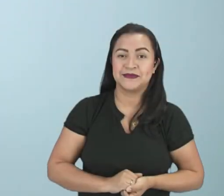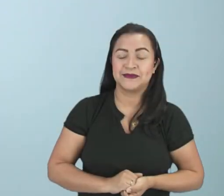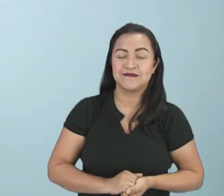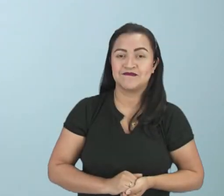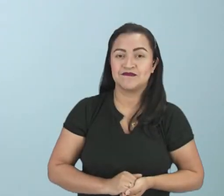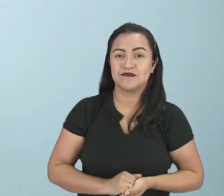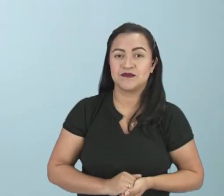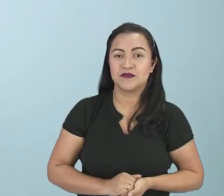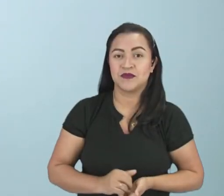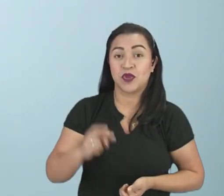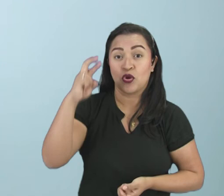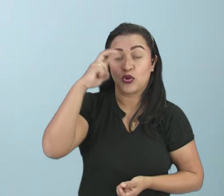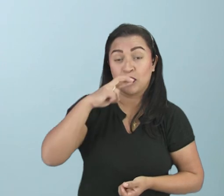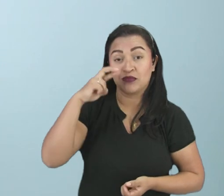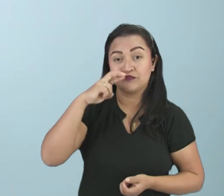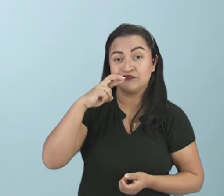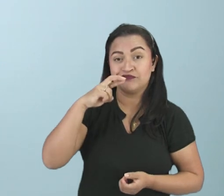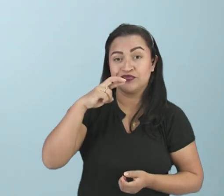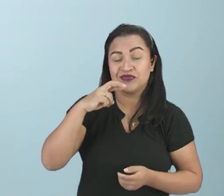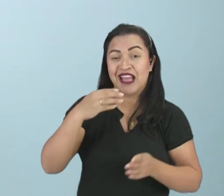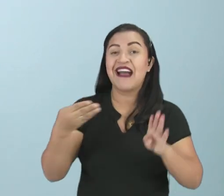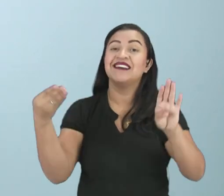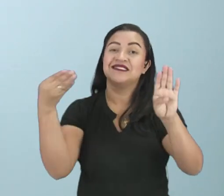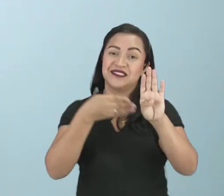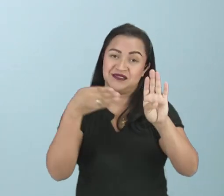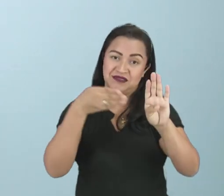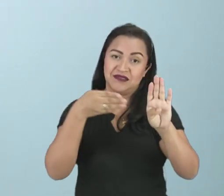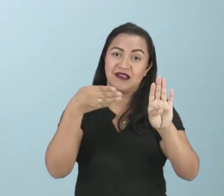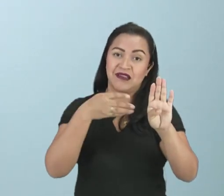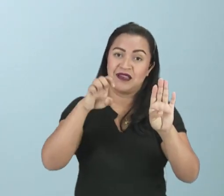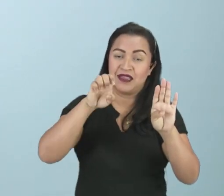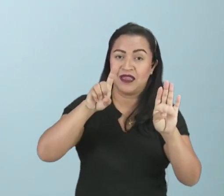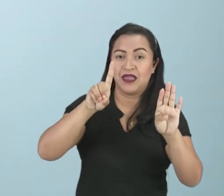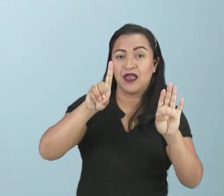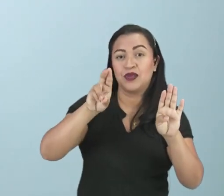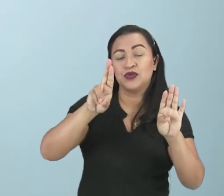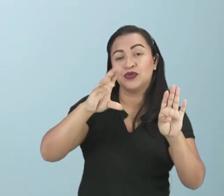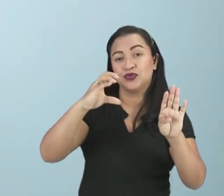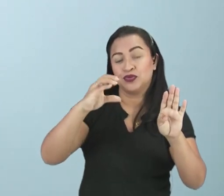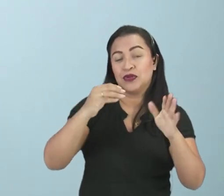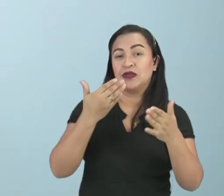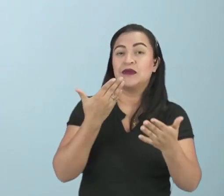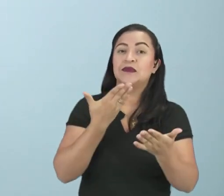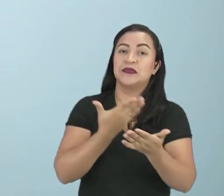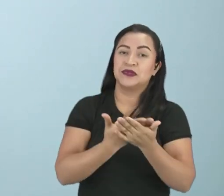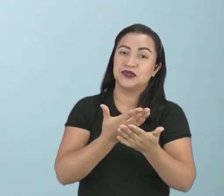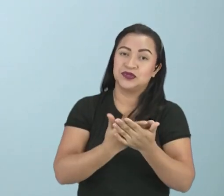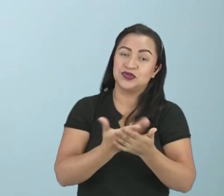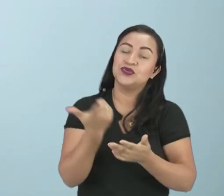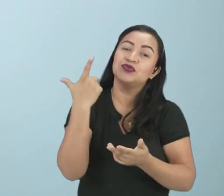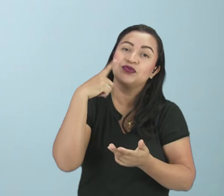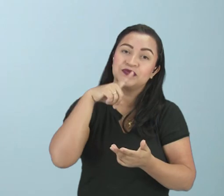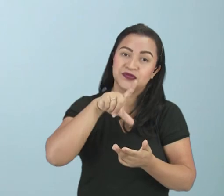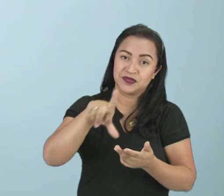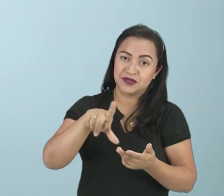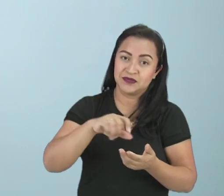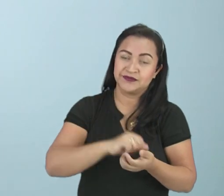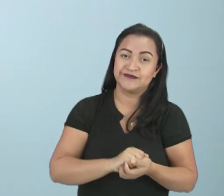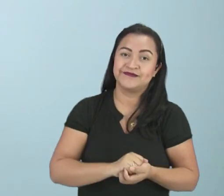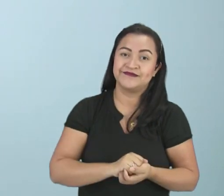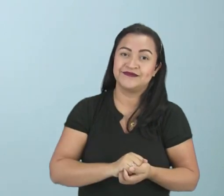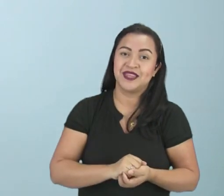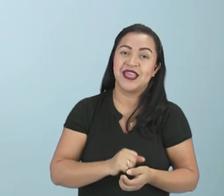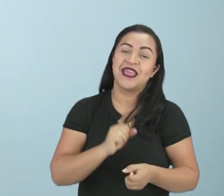Observem a plataforma Eduque, para que vocês possam assistir essa aula. Eu espero que